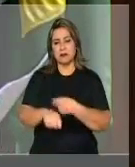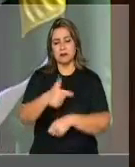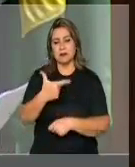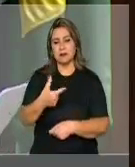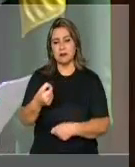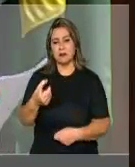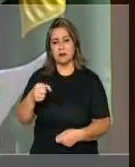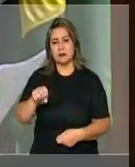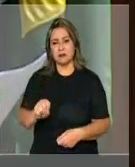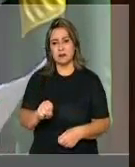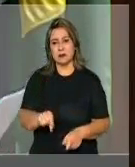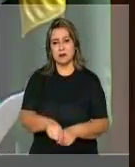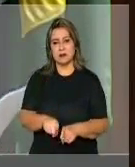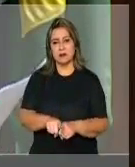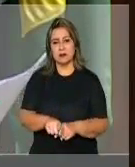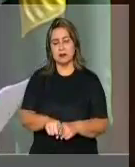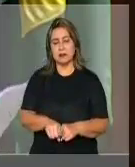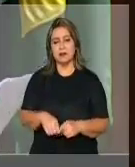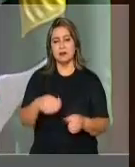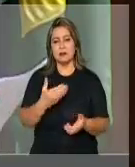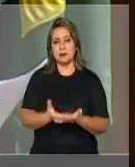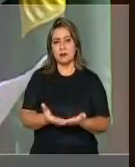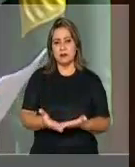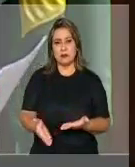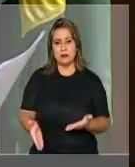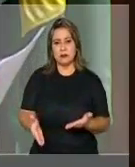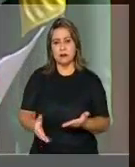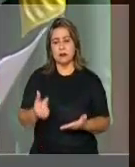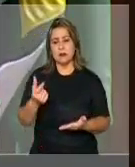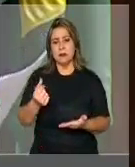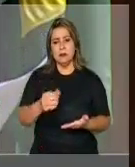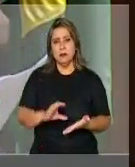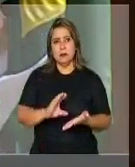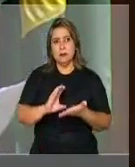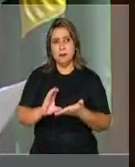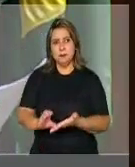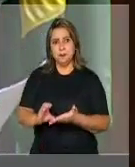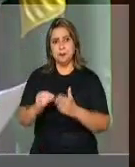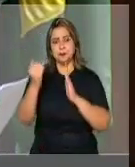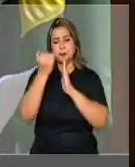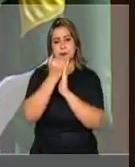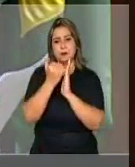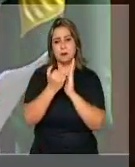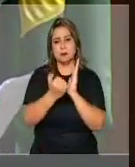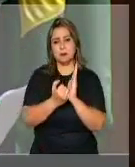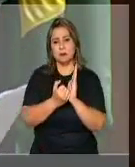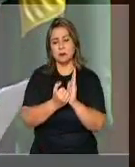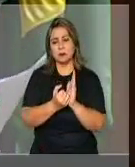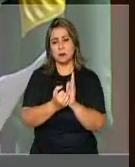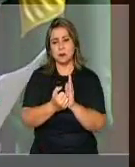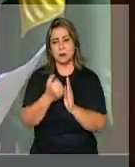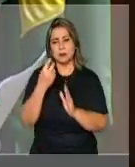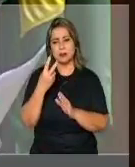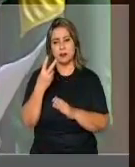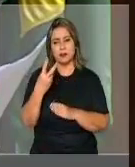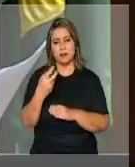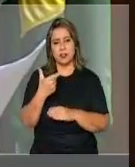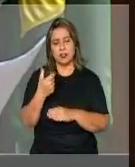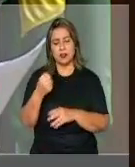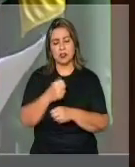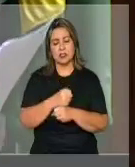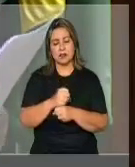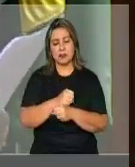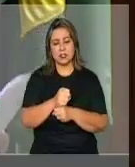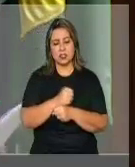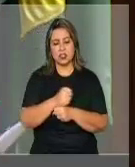2018 não fique acéfalo, não fique sem recursos, e que os programas que levamos duas décadas para